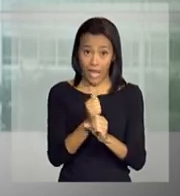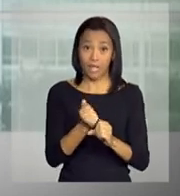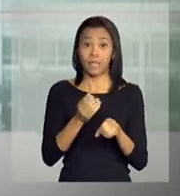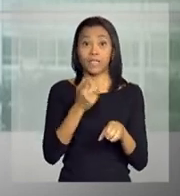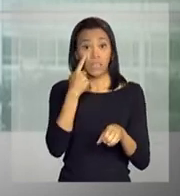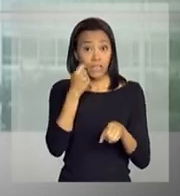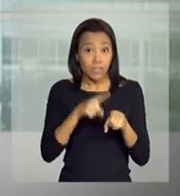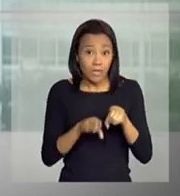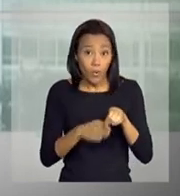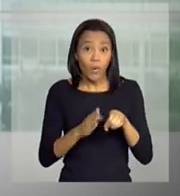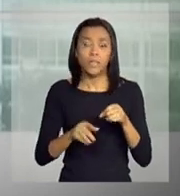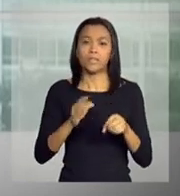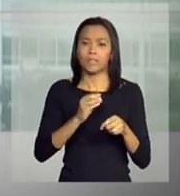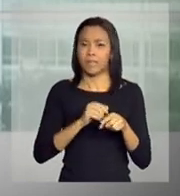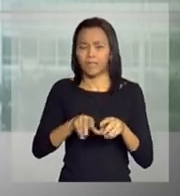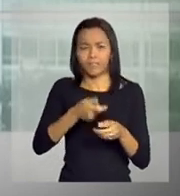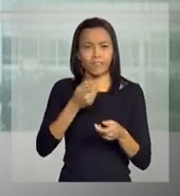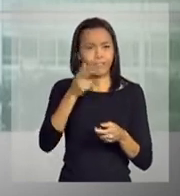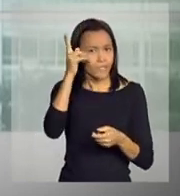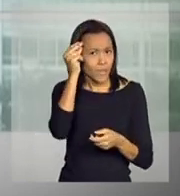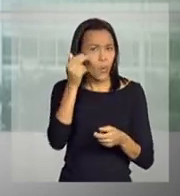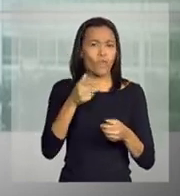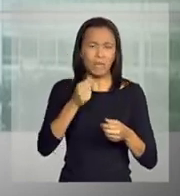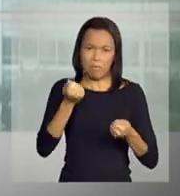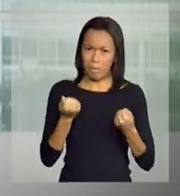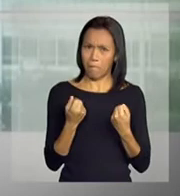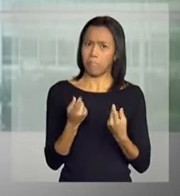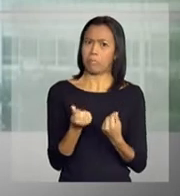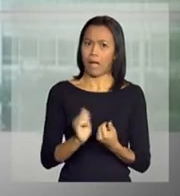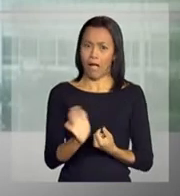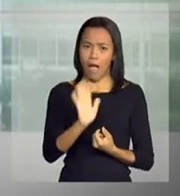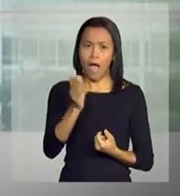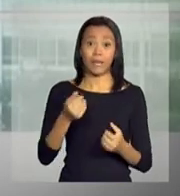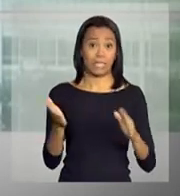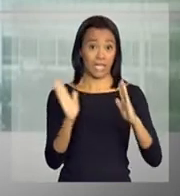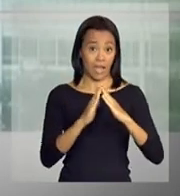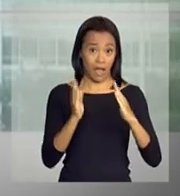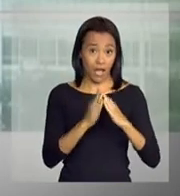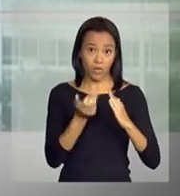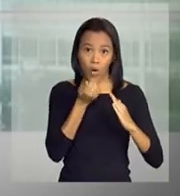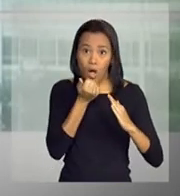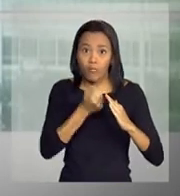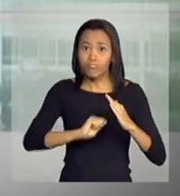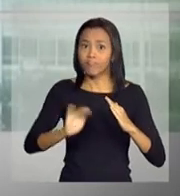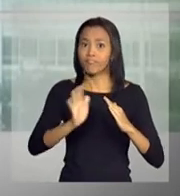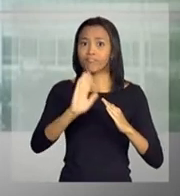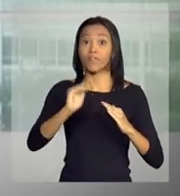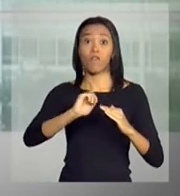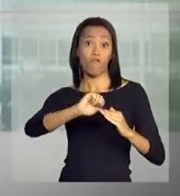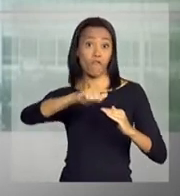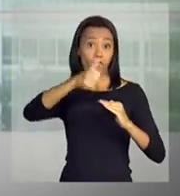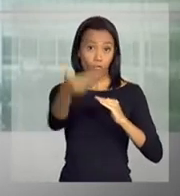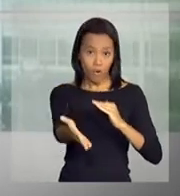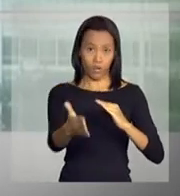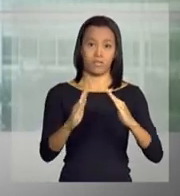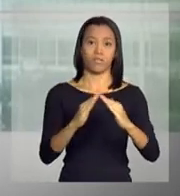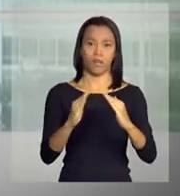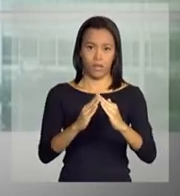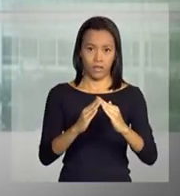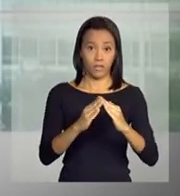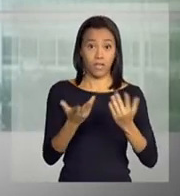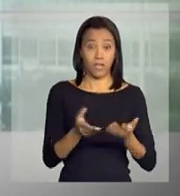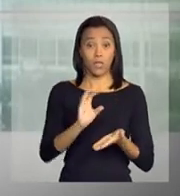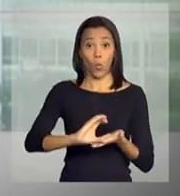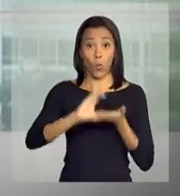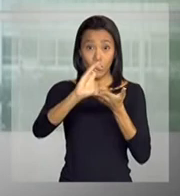e cenoura, foram os que mais impactaram. A alimentação em casa teve aumento maior que a alimentação fora de casa. O